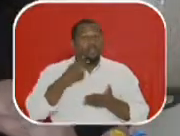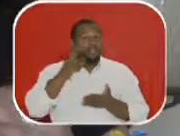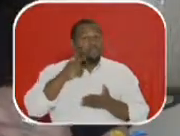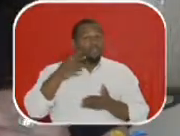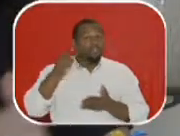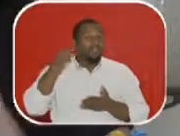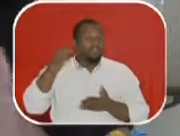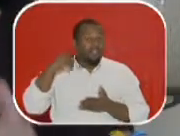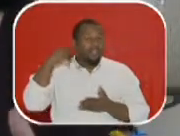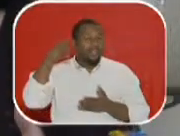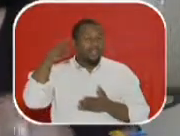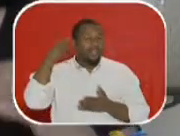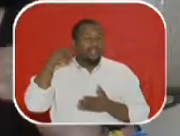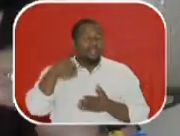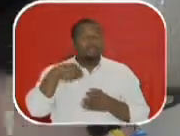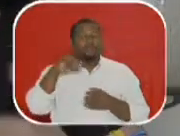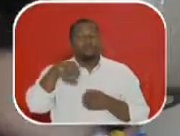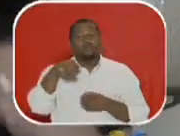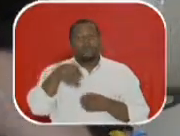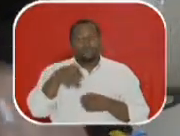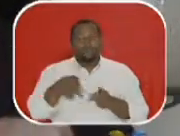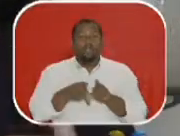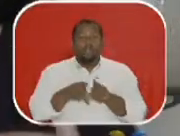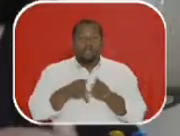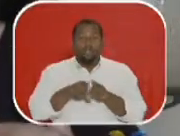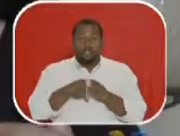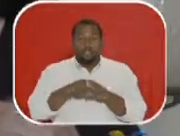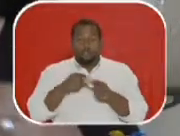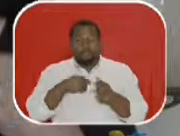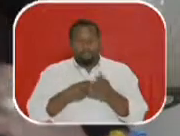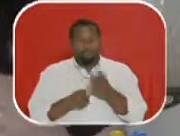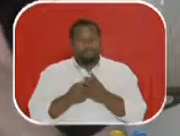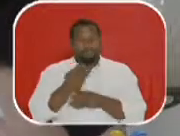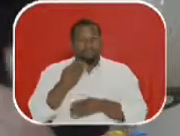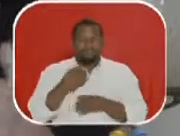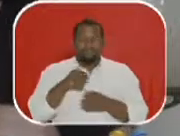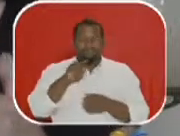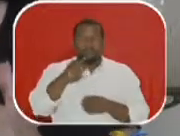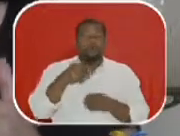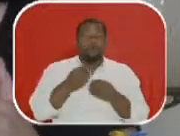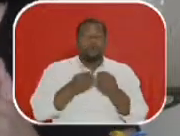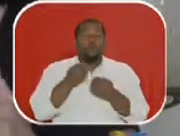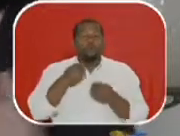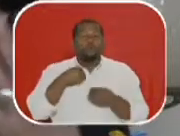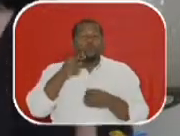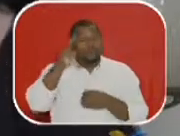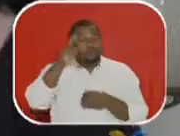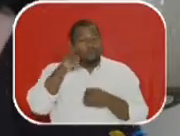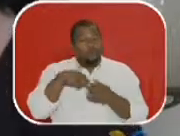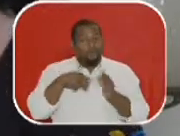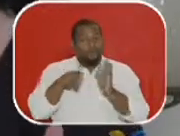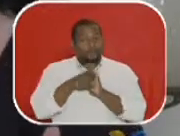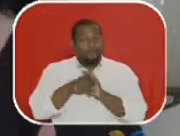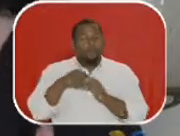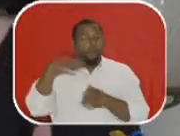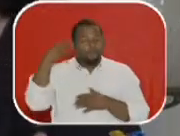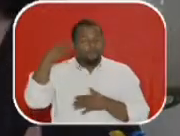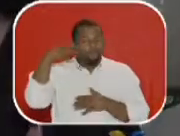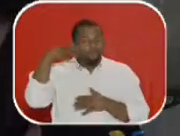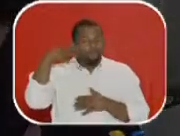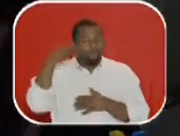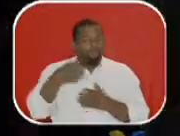período da radionovela. A radionovela formou também um modo de lidar com as histórias próprio do